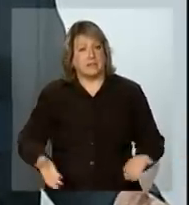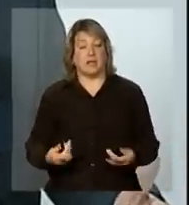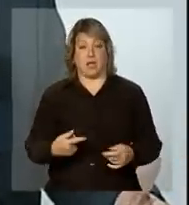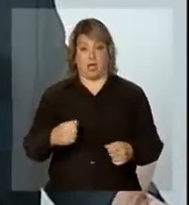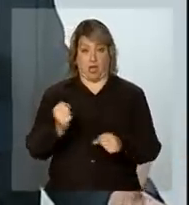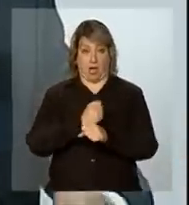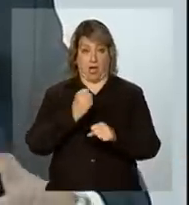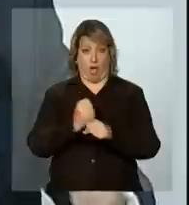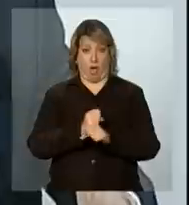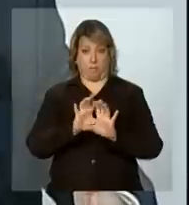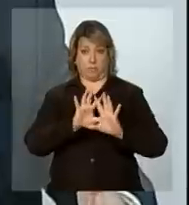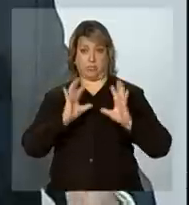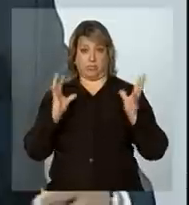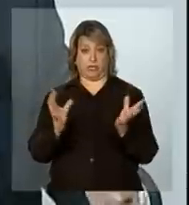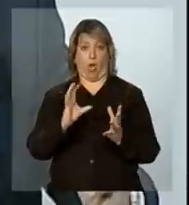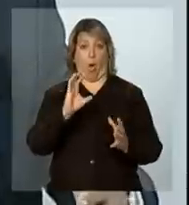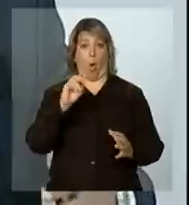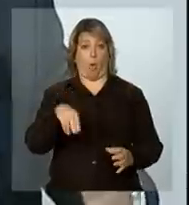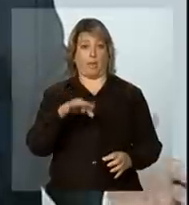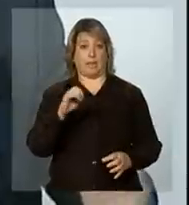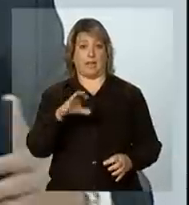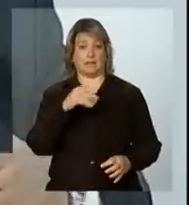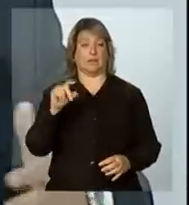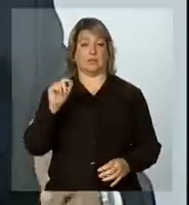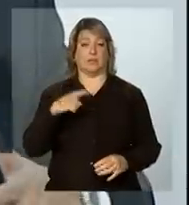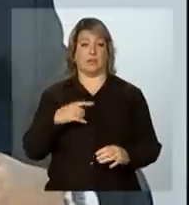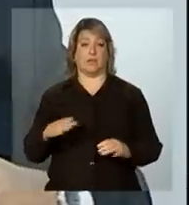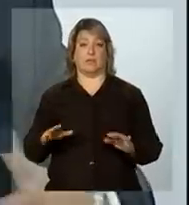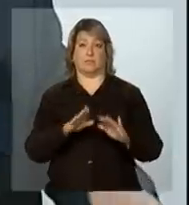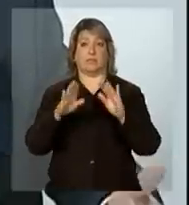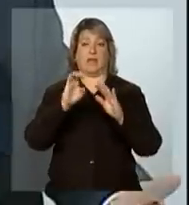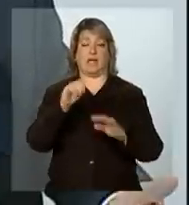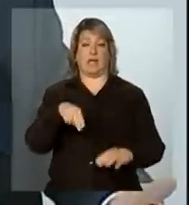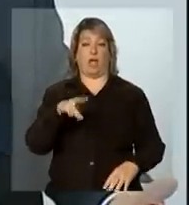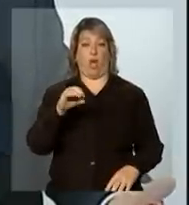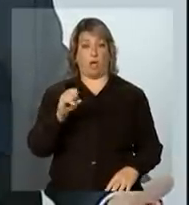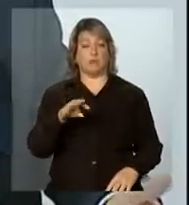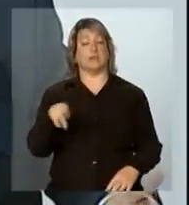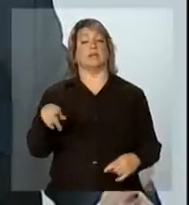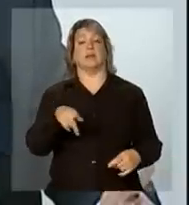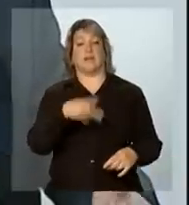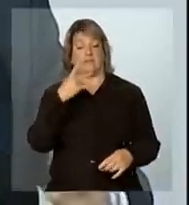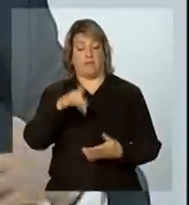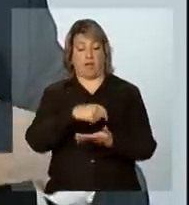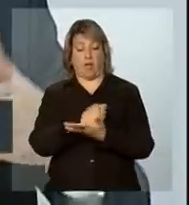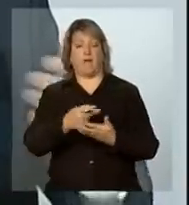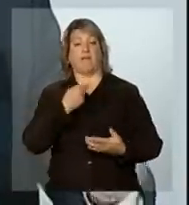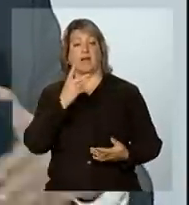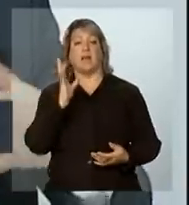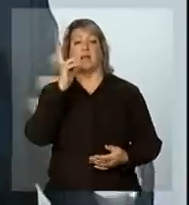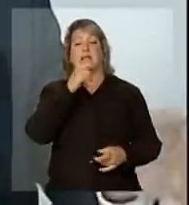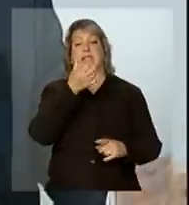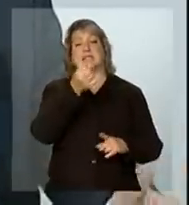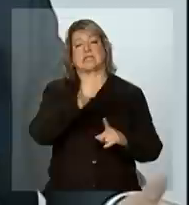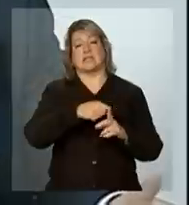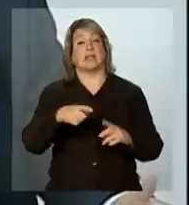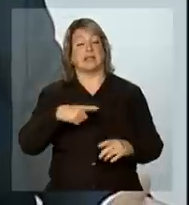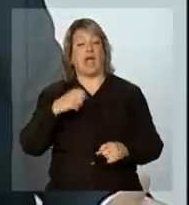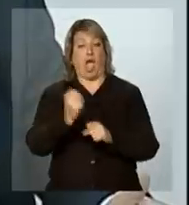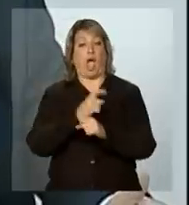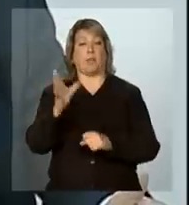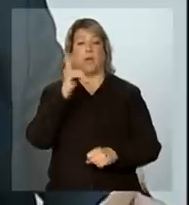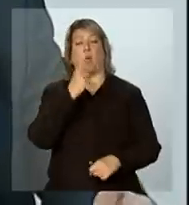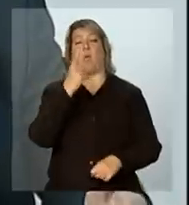o regime de emergência fala que essas obras têm que ficar prontas durante seis meses. E tem obras lá que demandam um ano, um ano e meio.